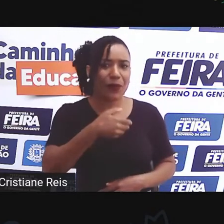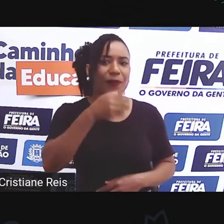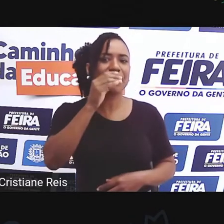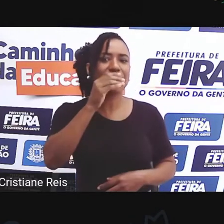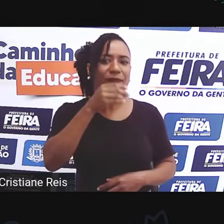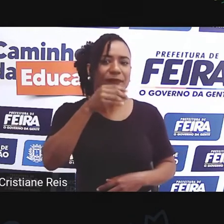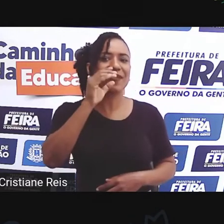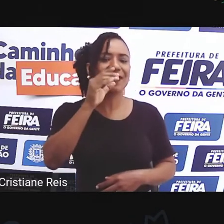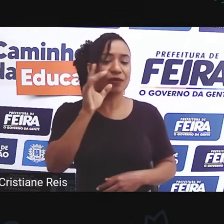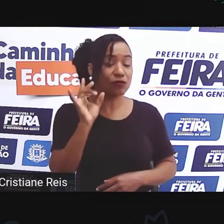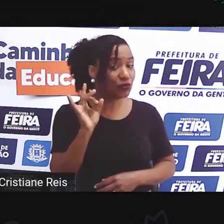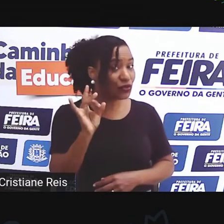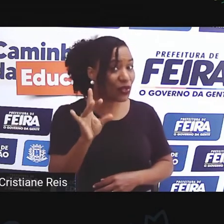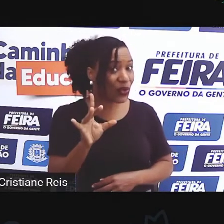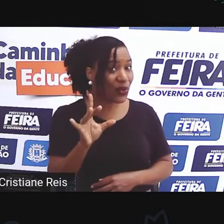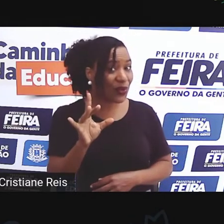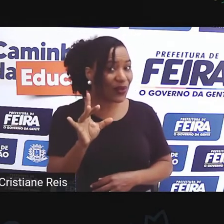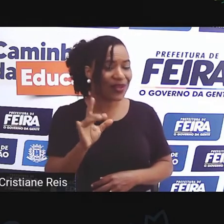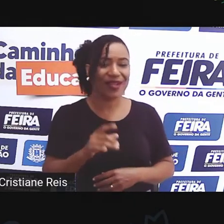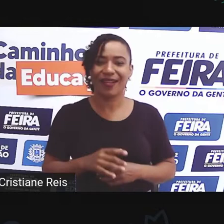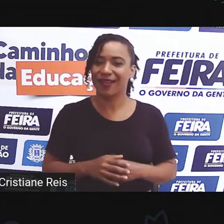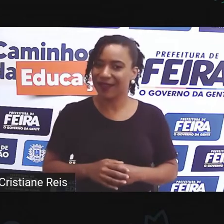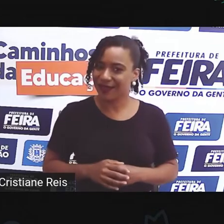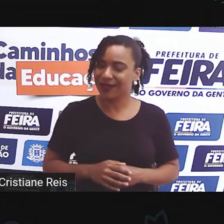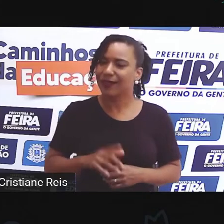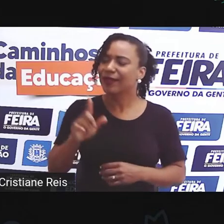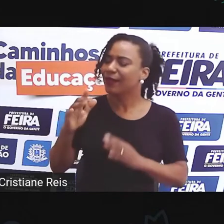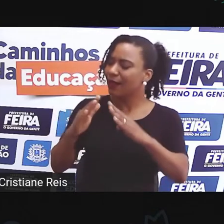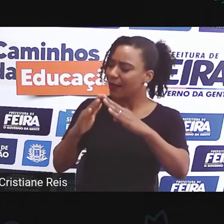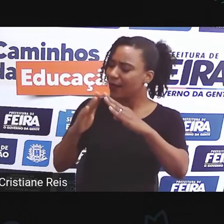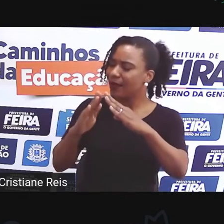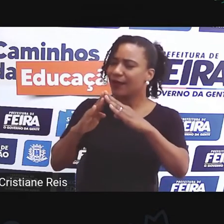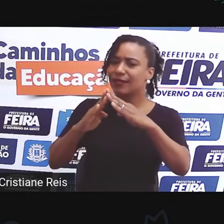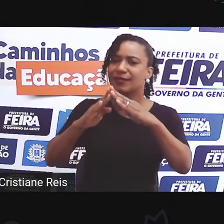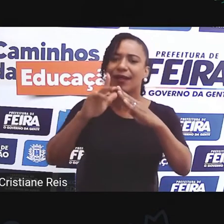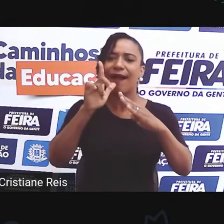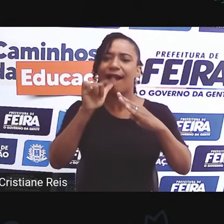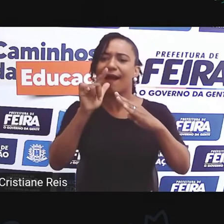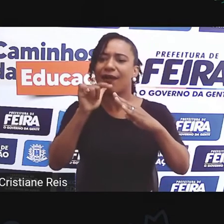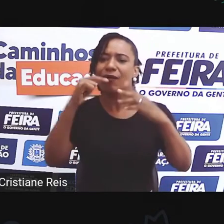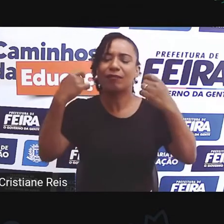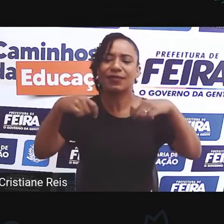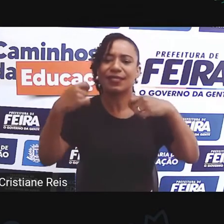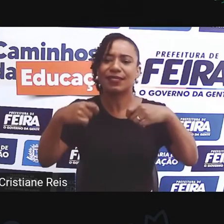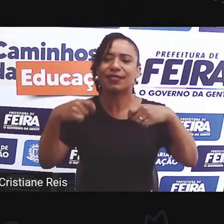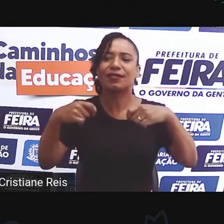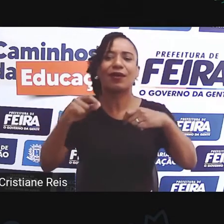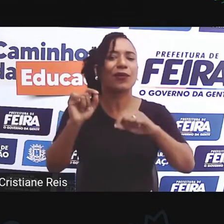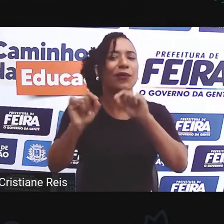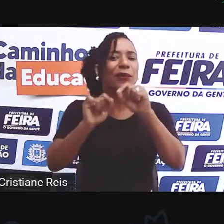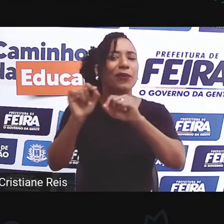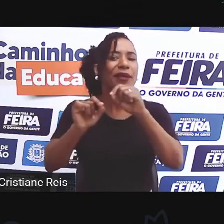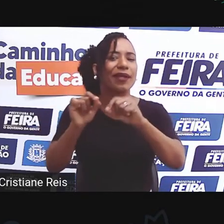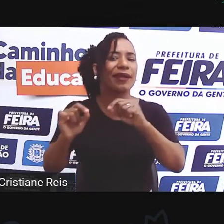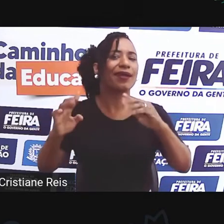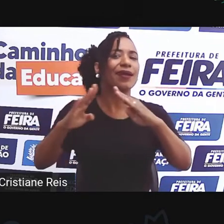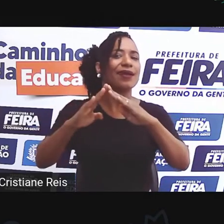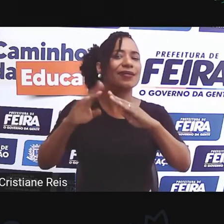Onde é que vocês utilizam a água na casa de vocês? Quem é que sabe? Hum?